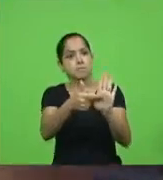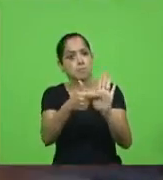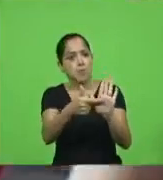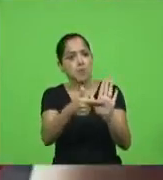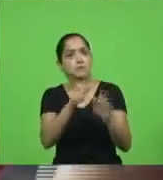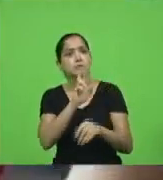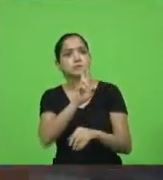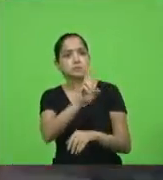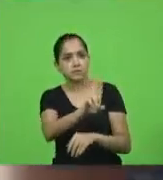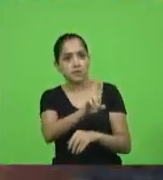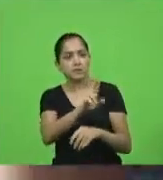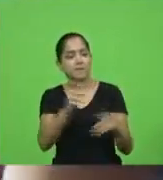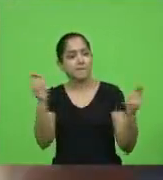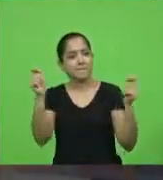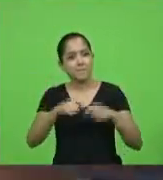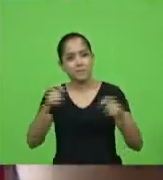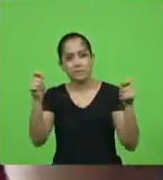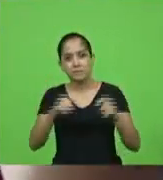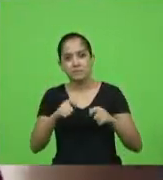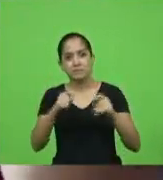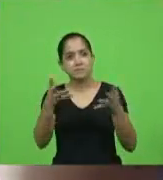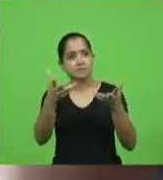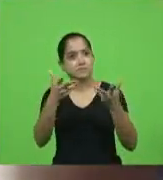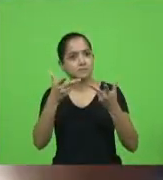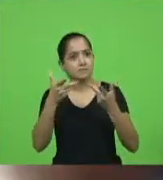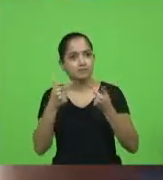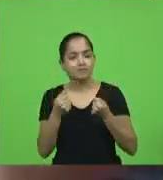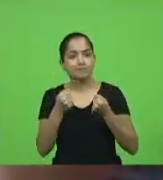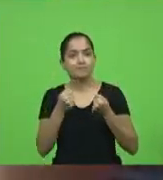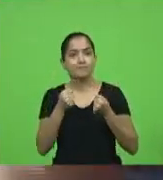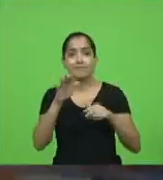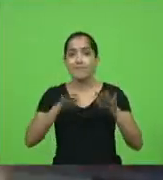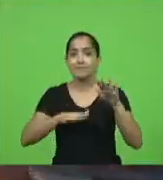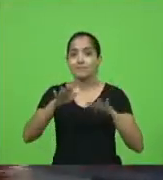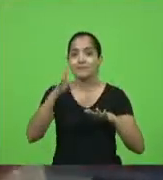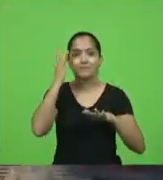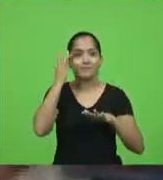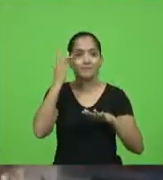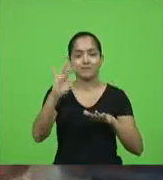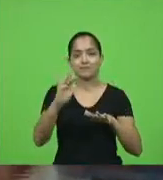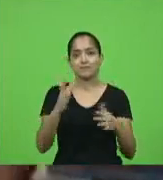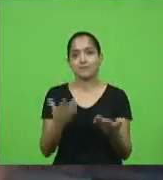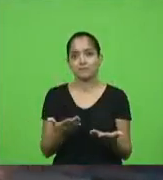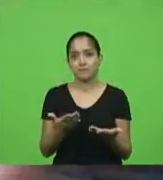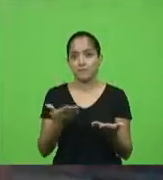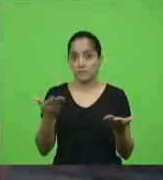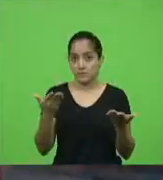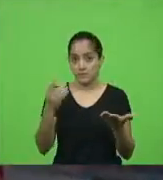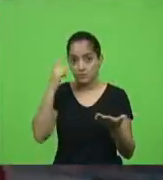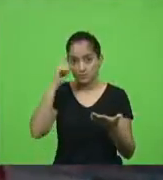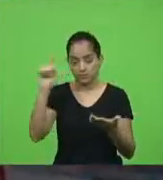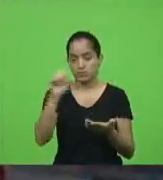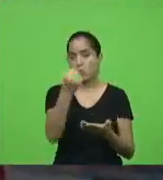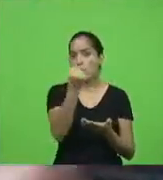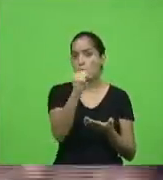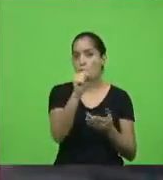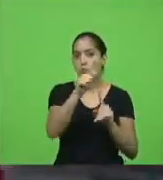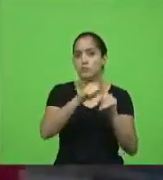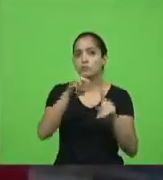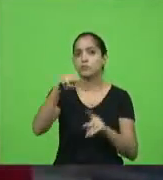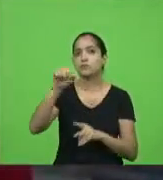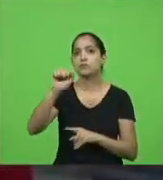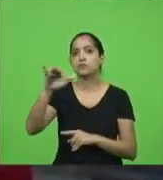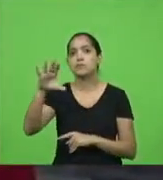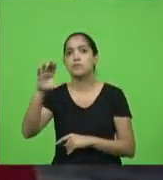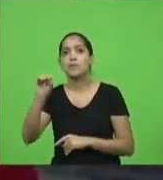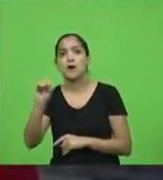é de uma competência extraordinária que ela mesmo não sabe nesse 8 de março quero convidar a todas vocês